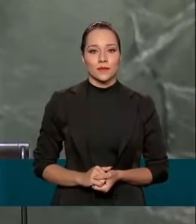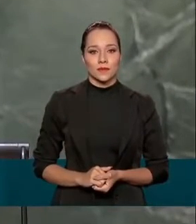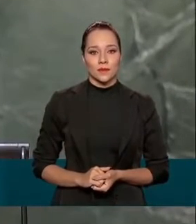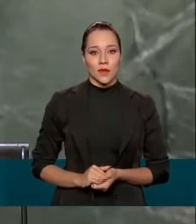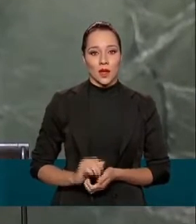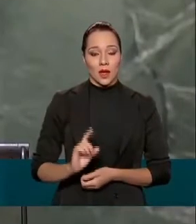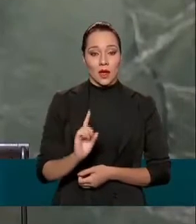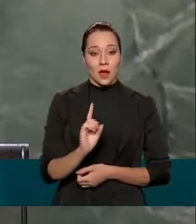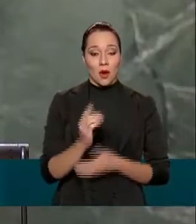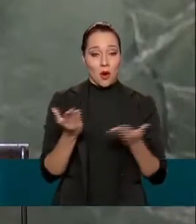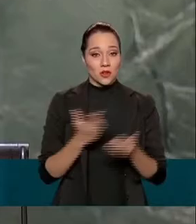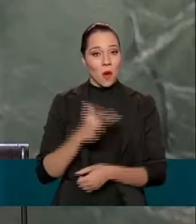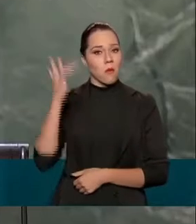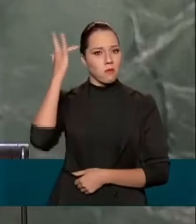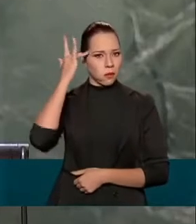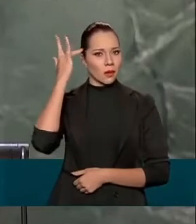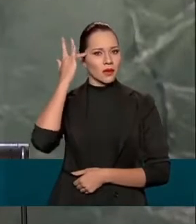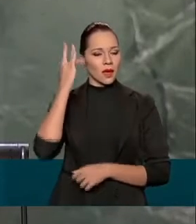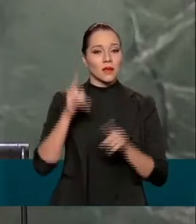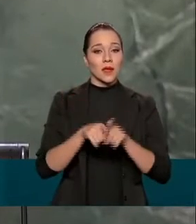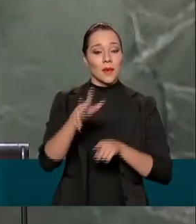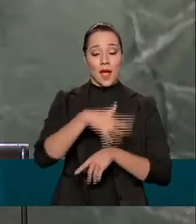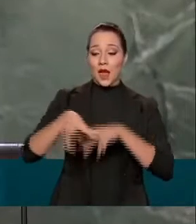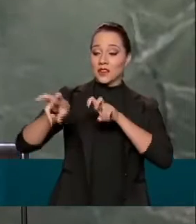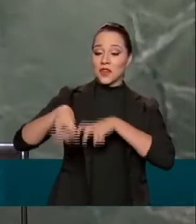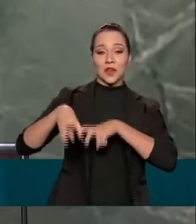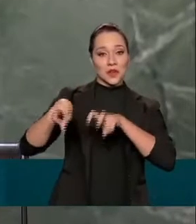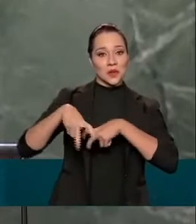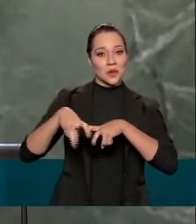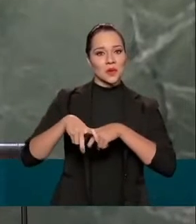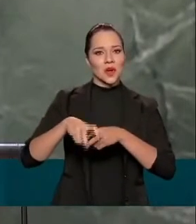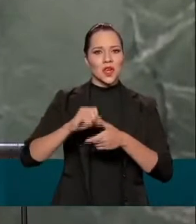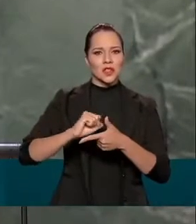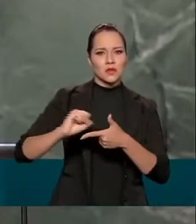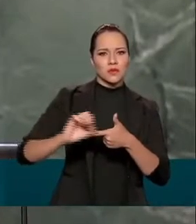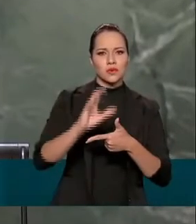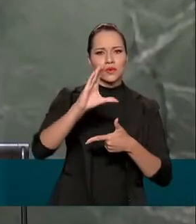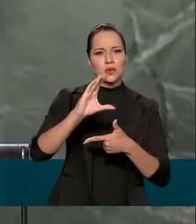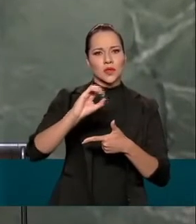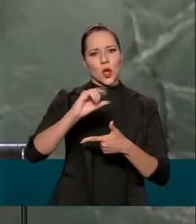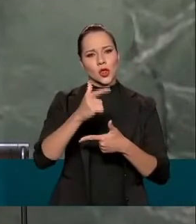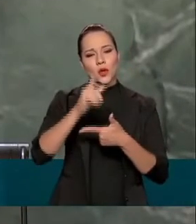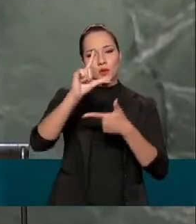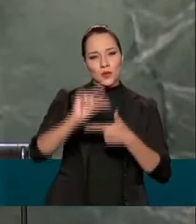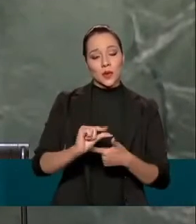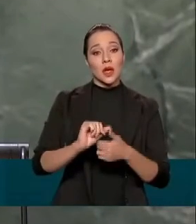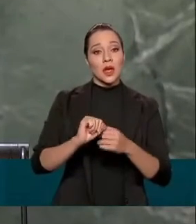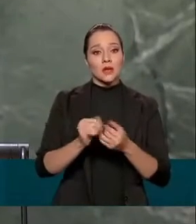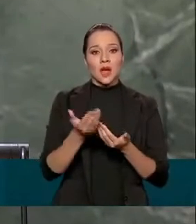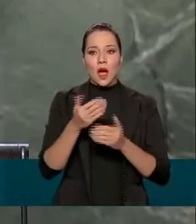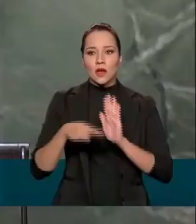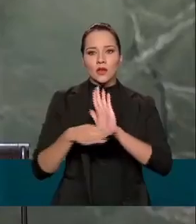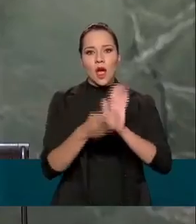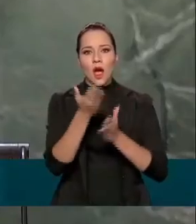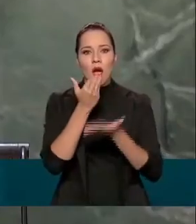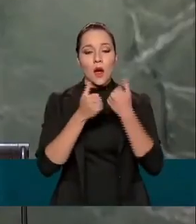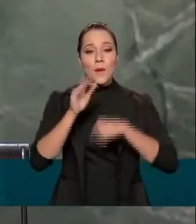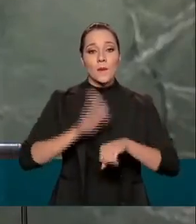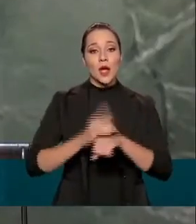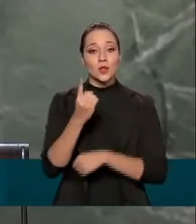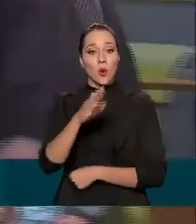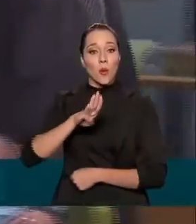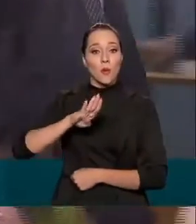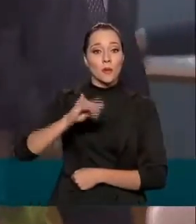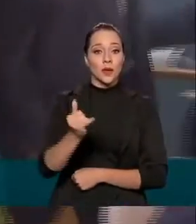Nossa moderna e sustentável agricultura de baixo carbono alimenta mais de um bilhão de pessoas no mundo